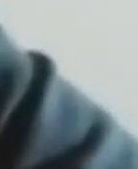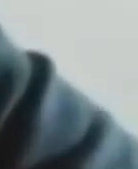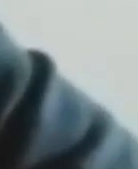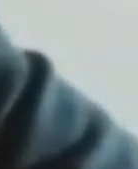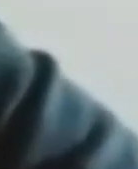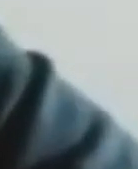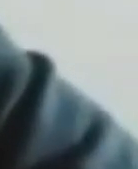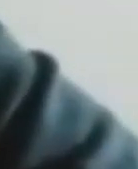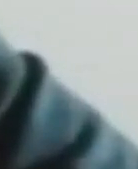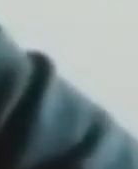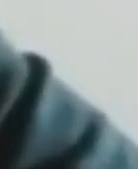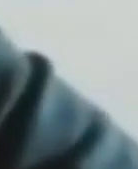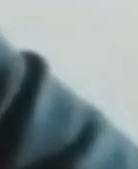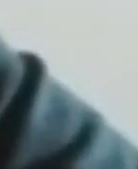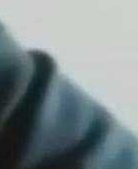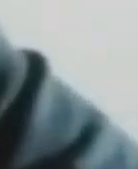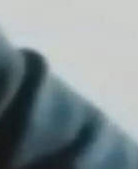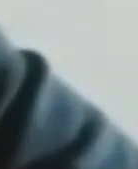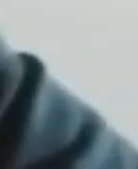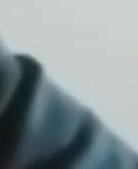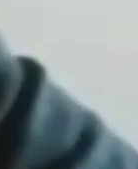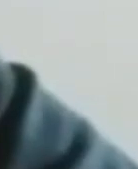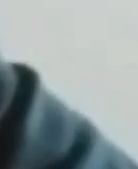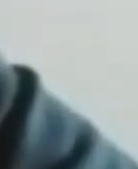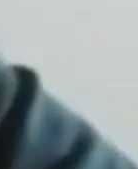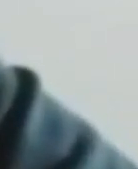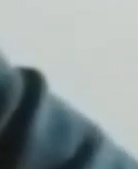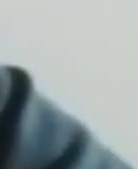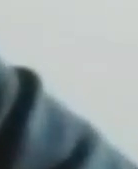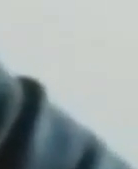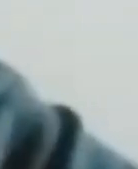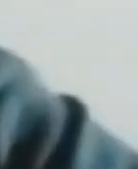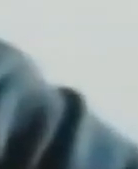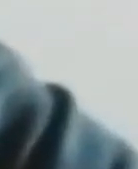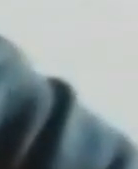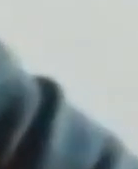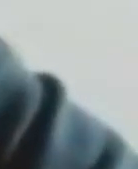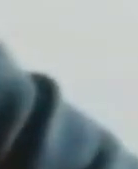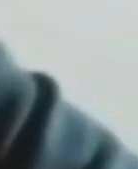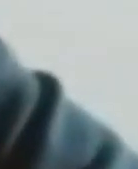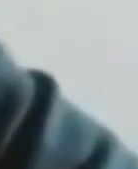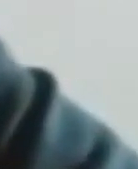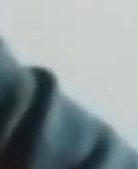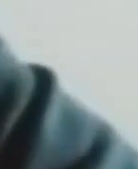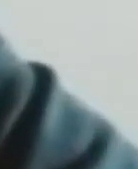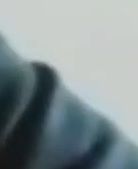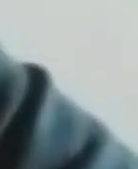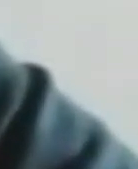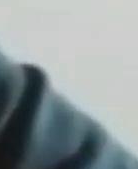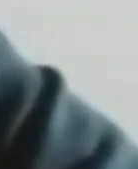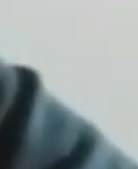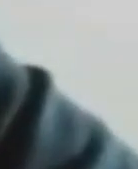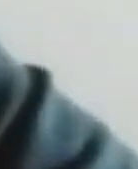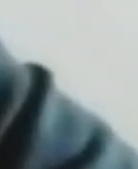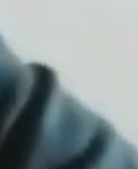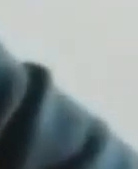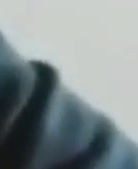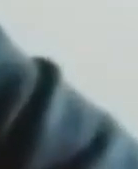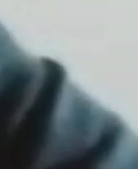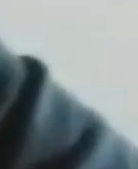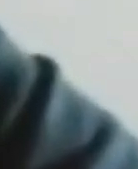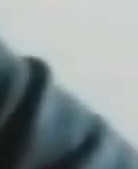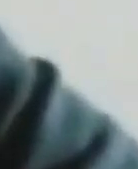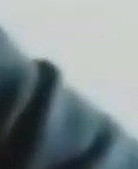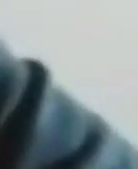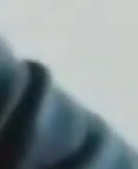me deixou muito triste, mas não me abalou. Eu acredito na justiça divina e sei que, no